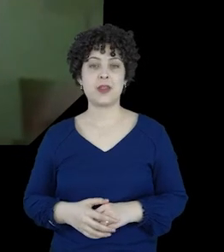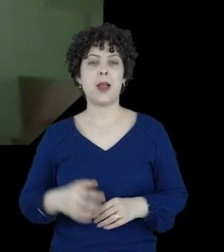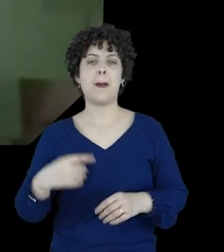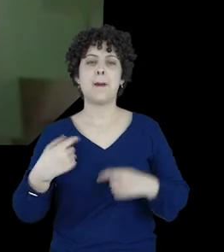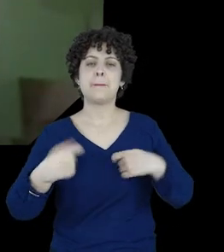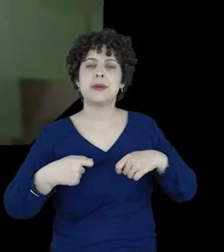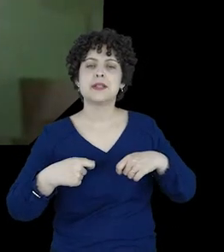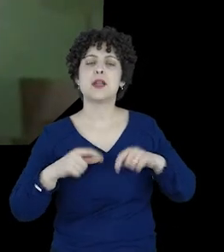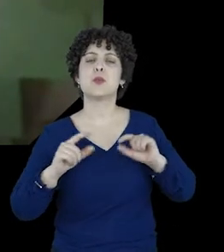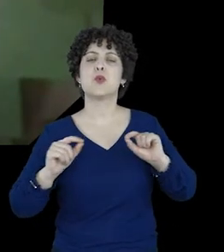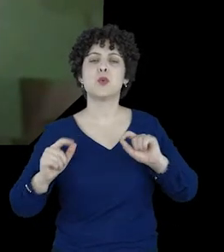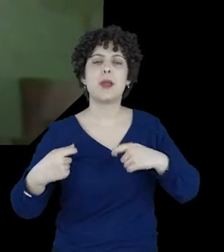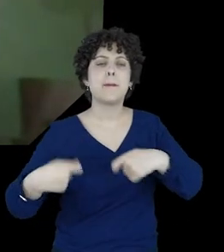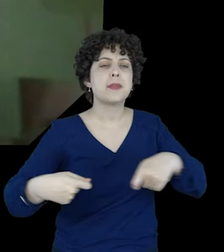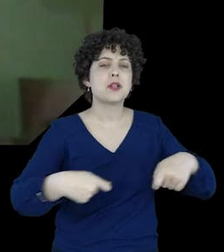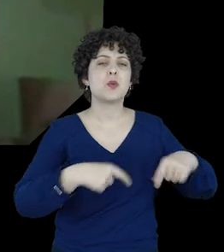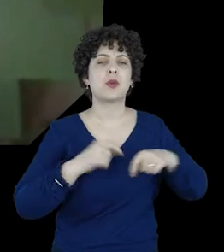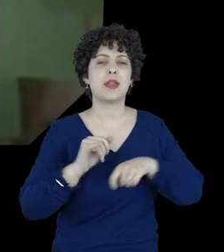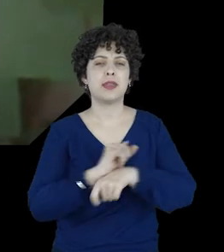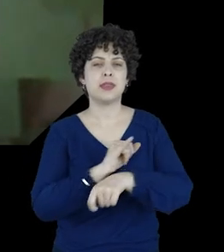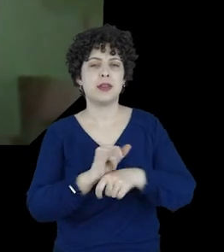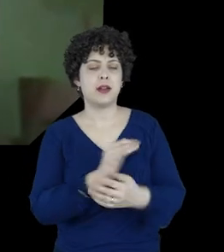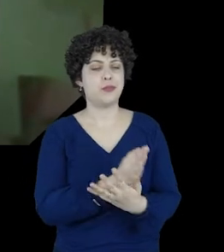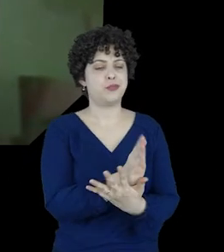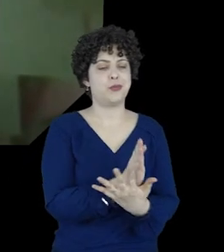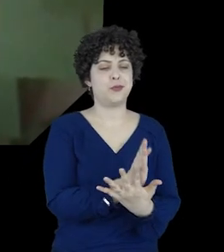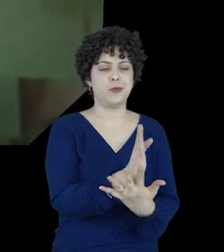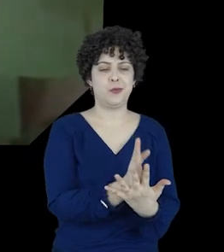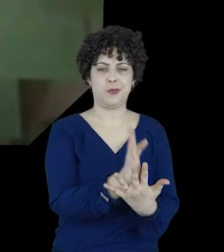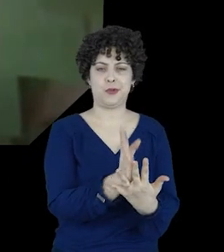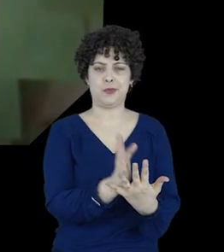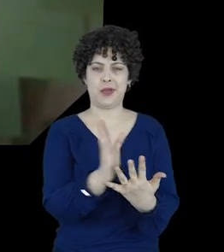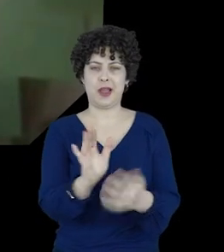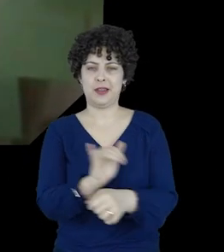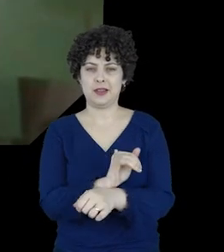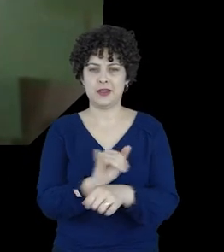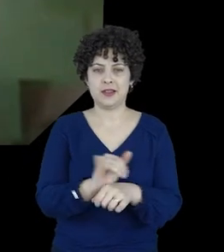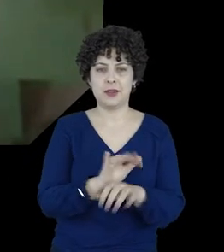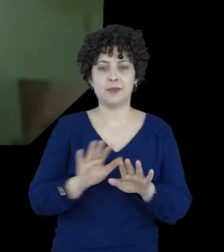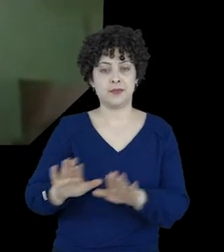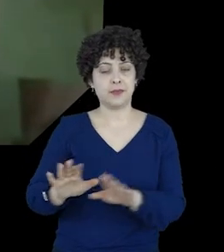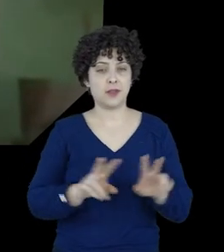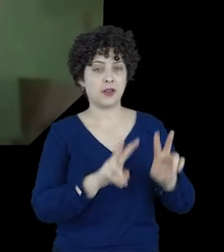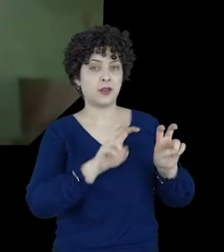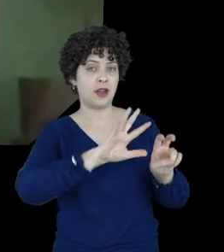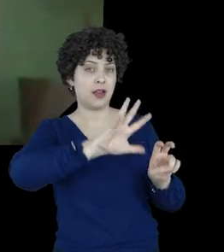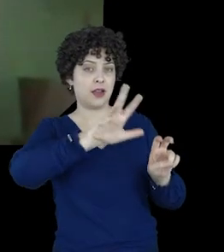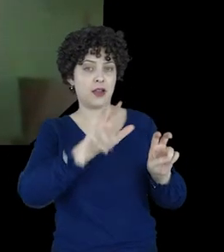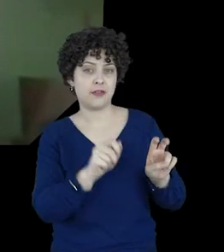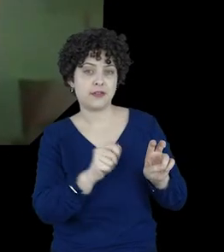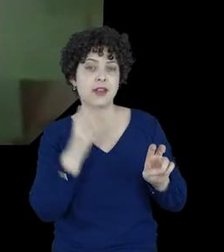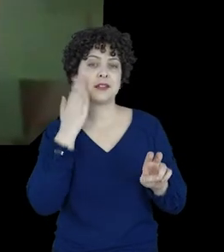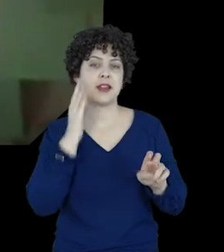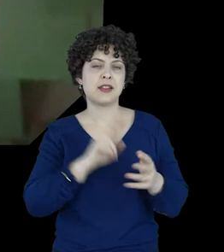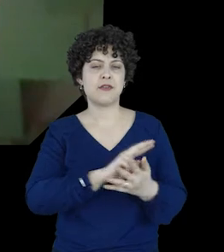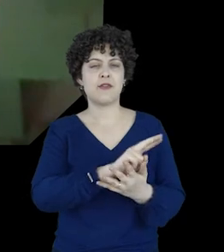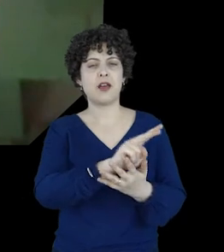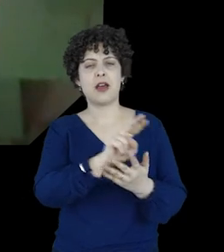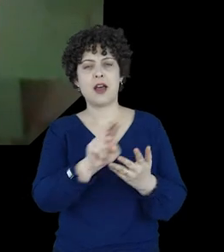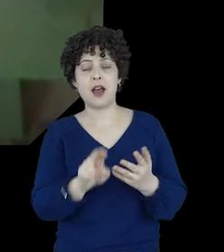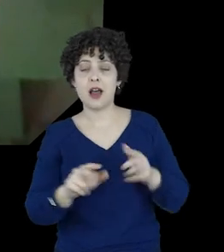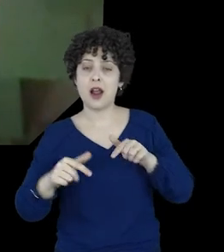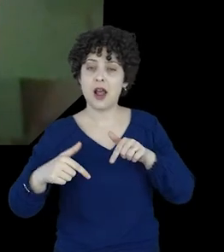O que precisamos é de uma estratégia multilateral. E no que se refere à África, sei que existem